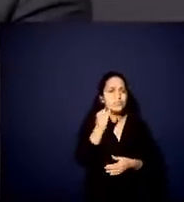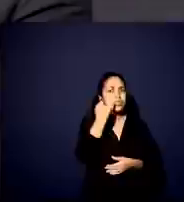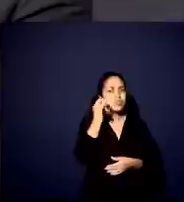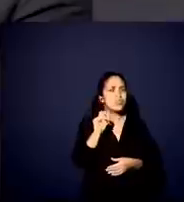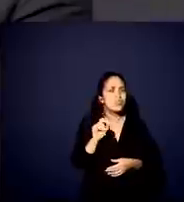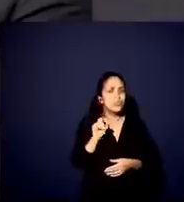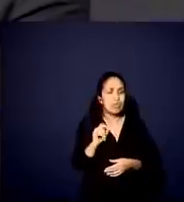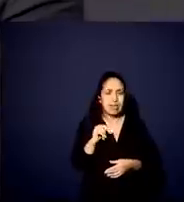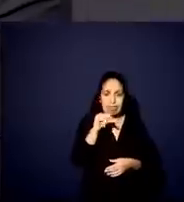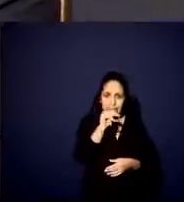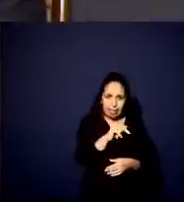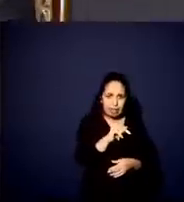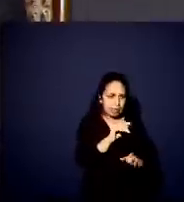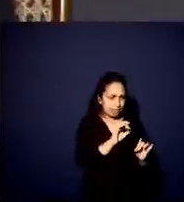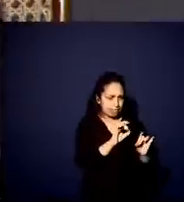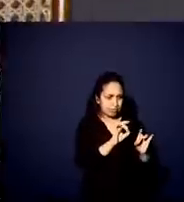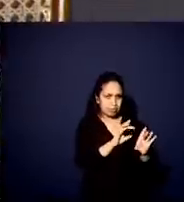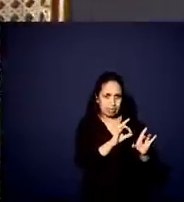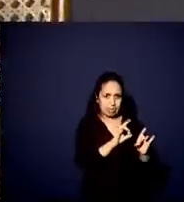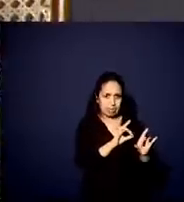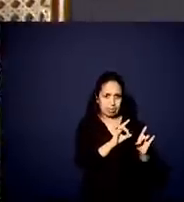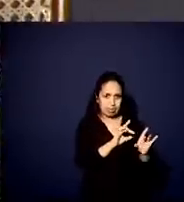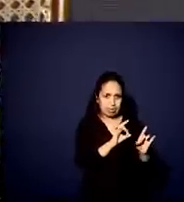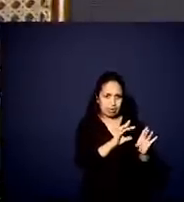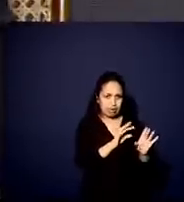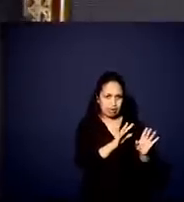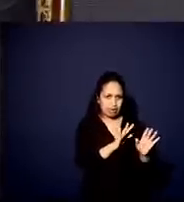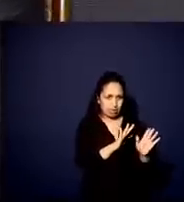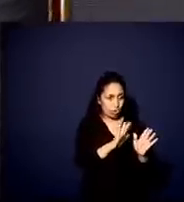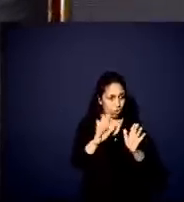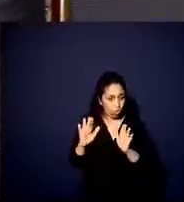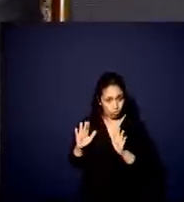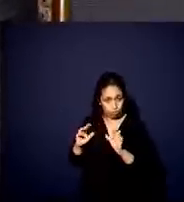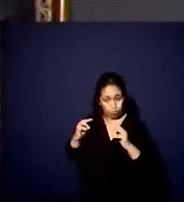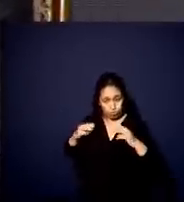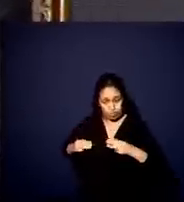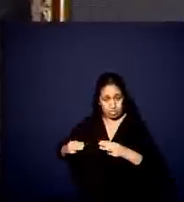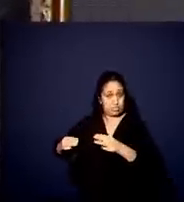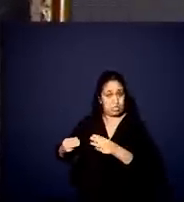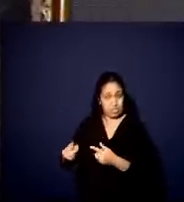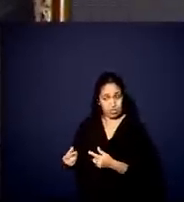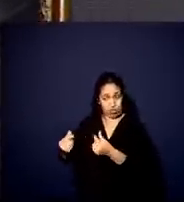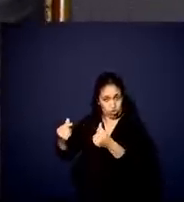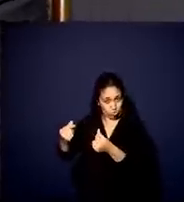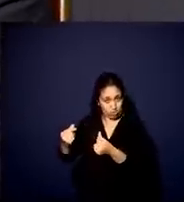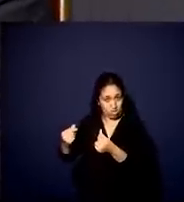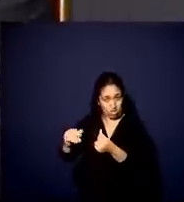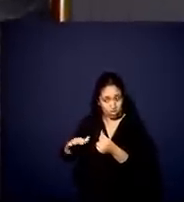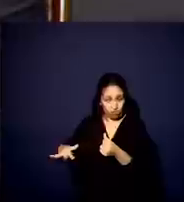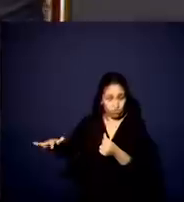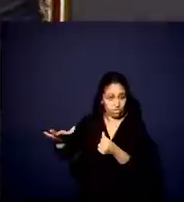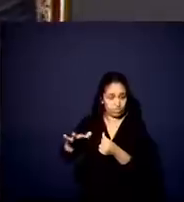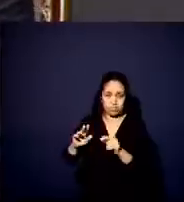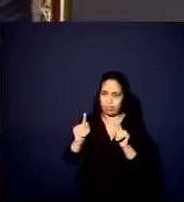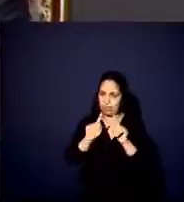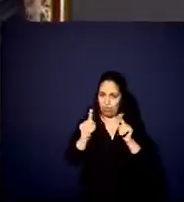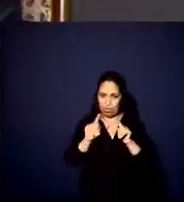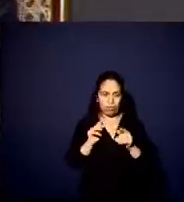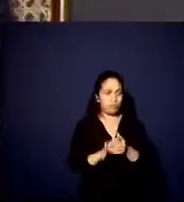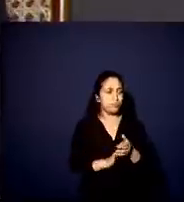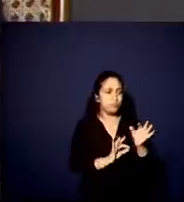seja a reforma do técnico, Bernar Api, nem do Ministério da Economia ou do Ministério da Fazenda. Ela tem que ser uma reforma